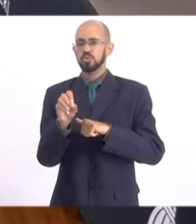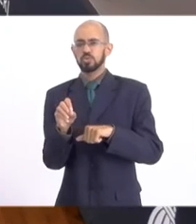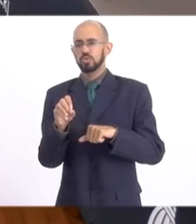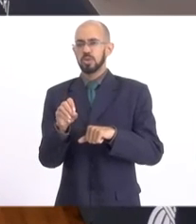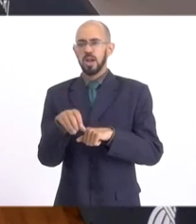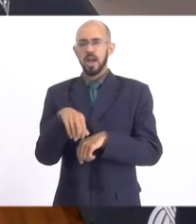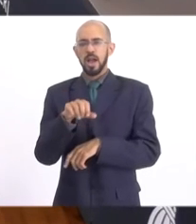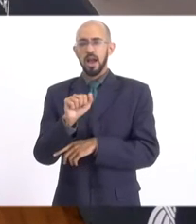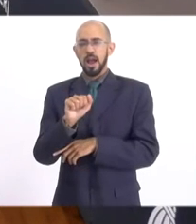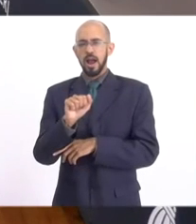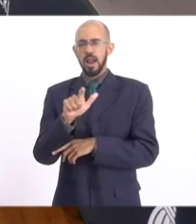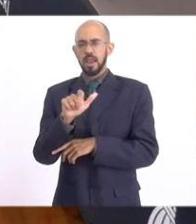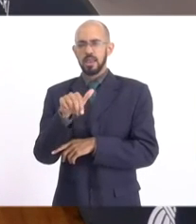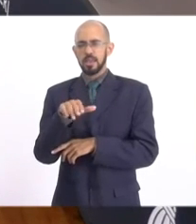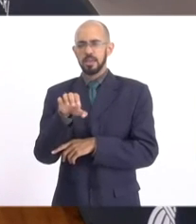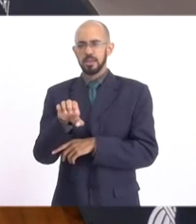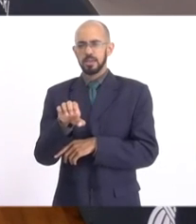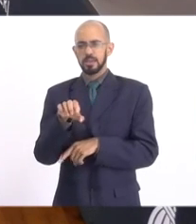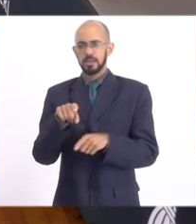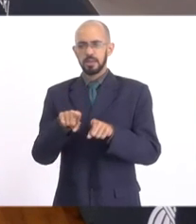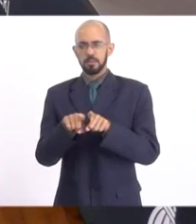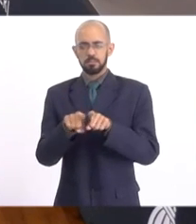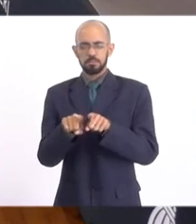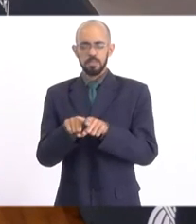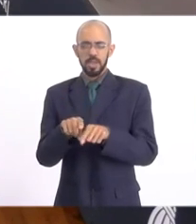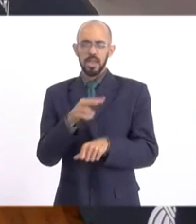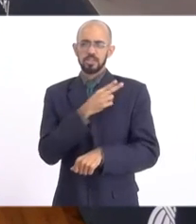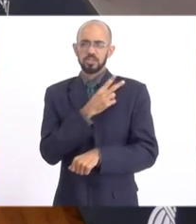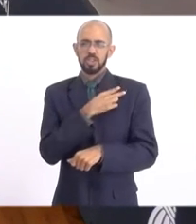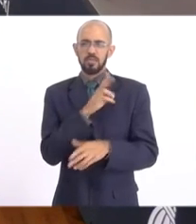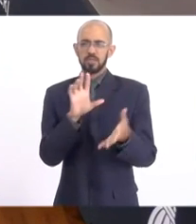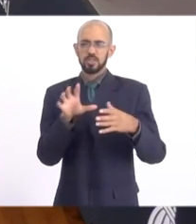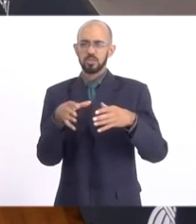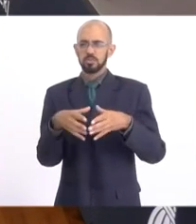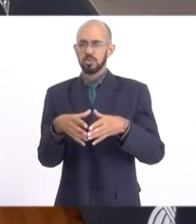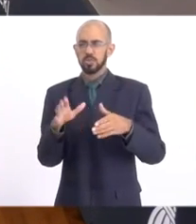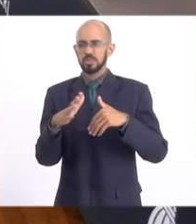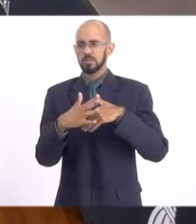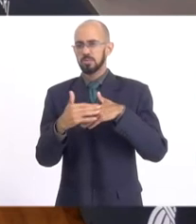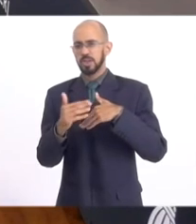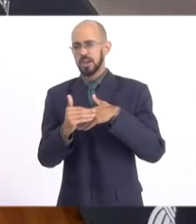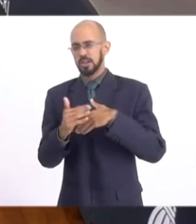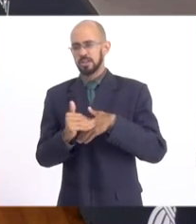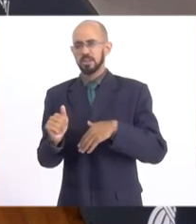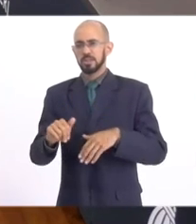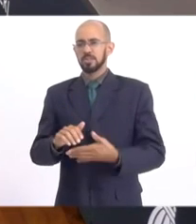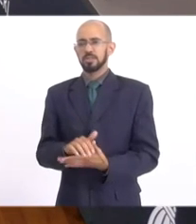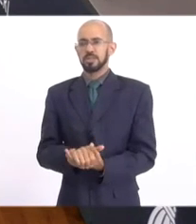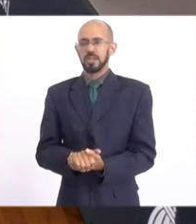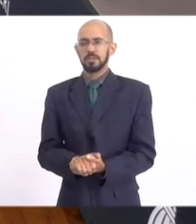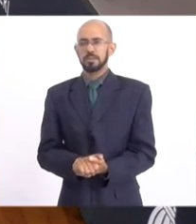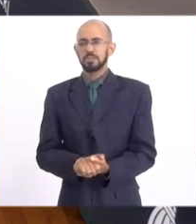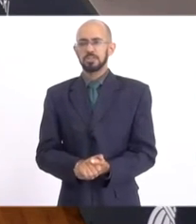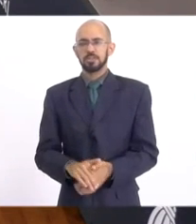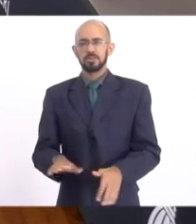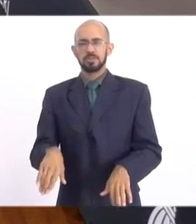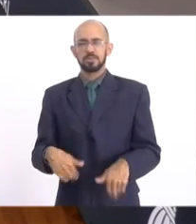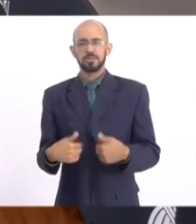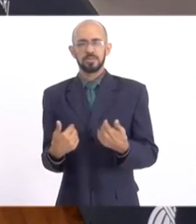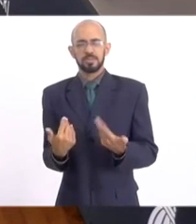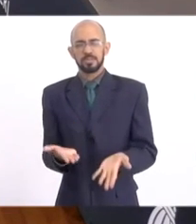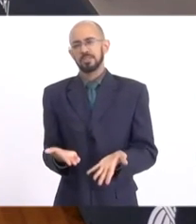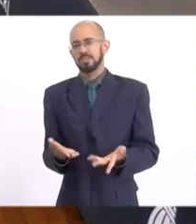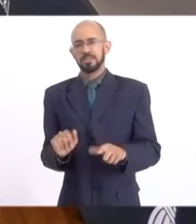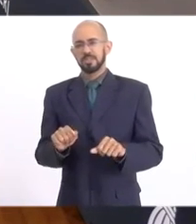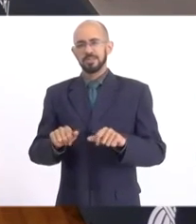chefe aqui nas comissões. Que carinho ela tem conosco. Ela tem uma responsabilidade imensa com um trabalho imenso em todas